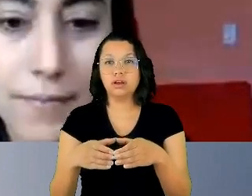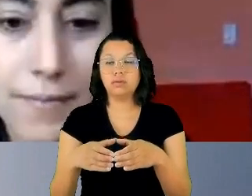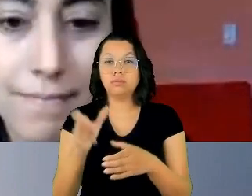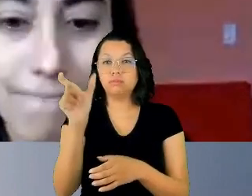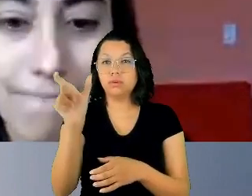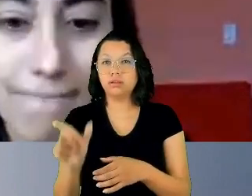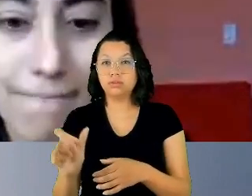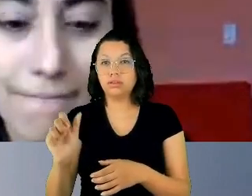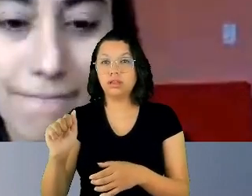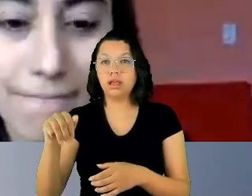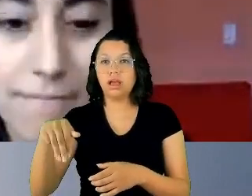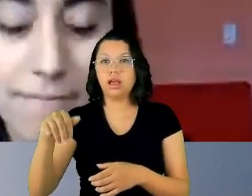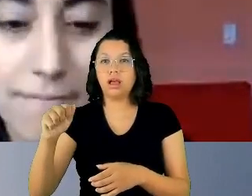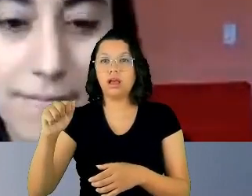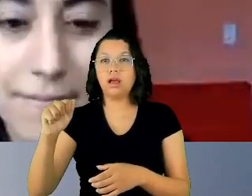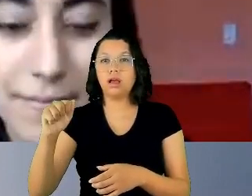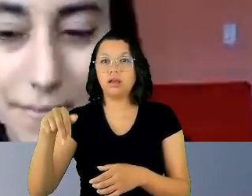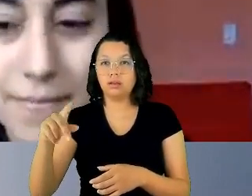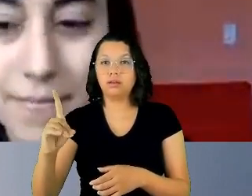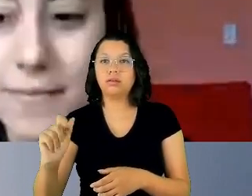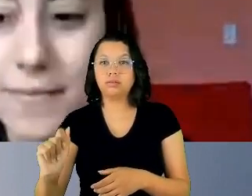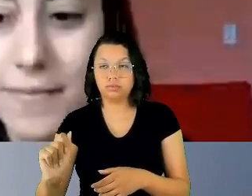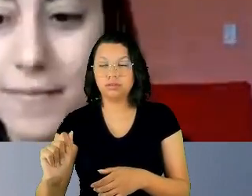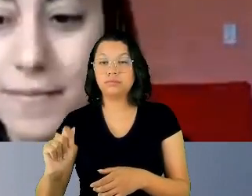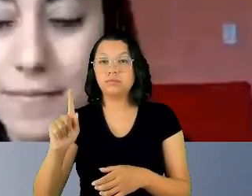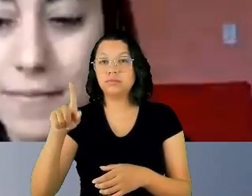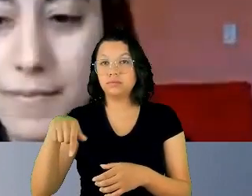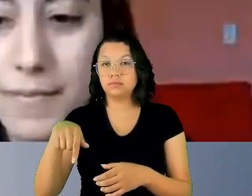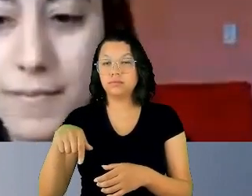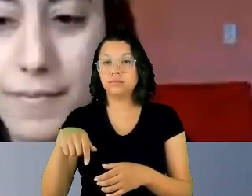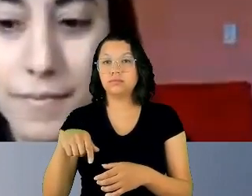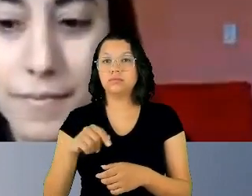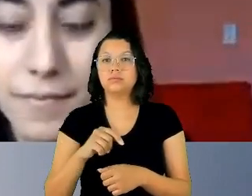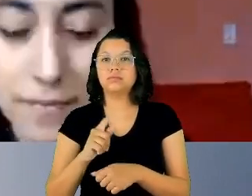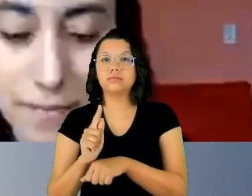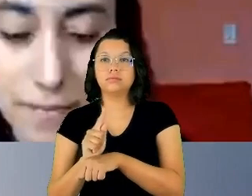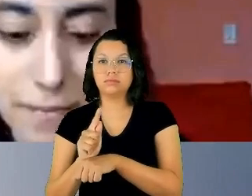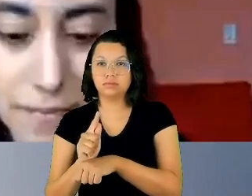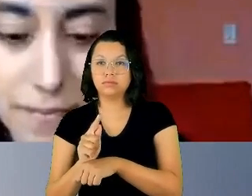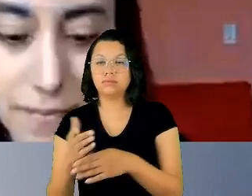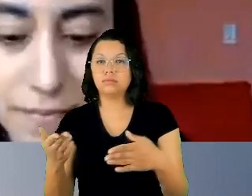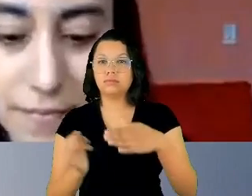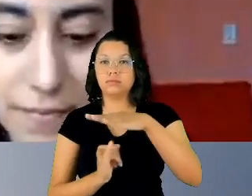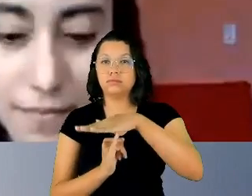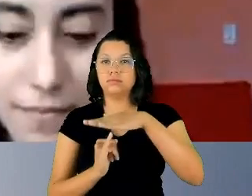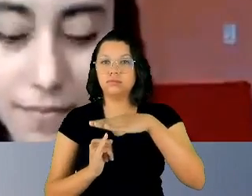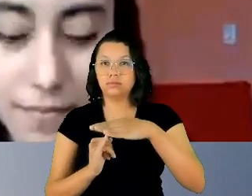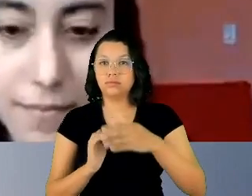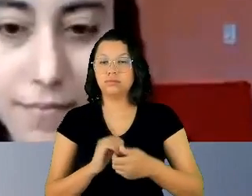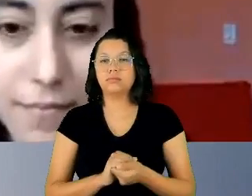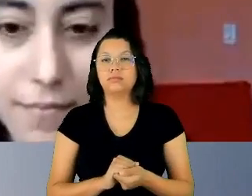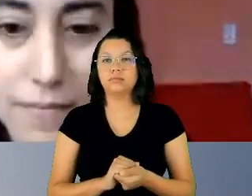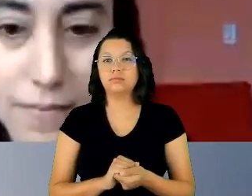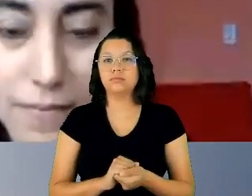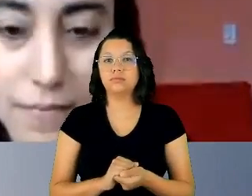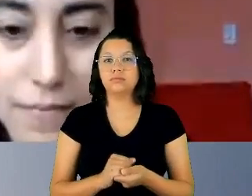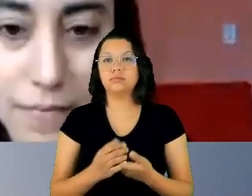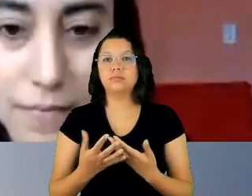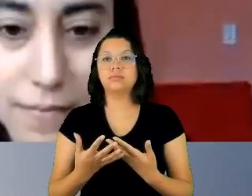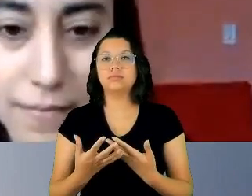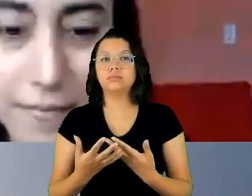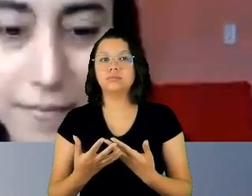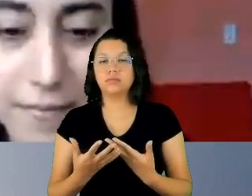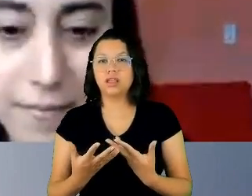Amanda, que é uma das jefes do Instituto, acolhido com grande satisfação